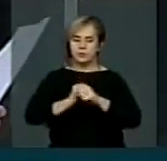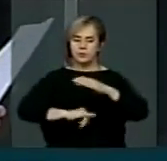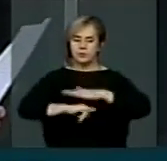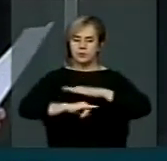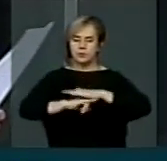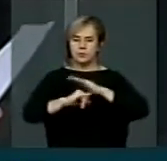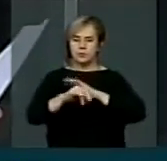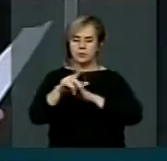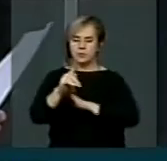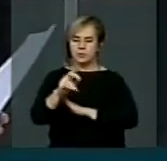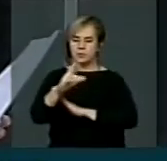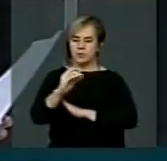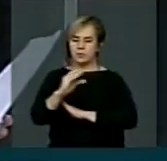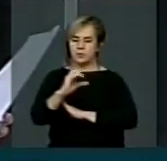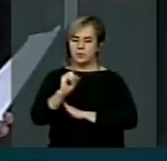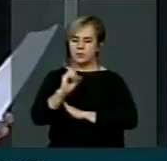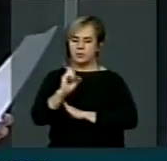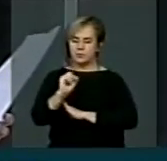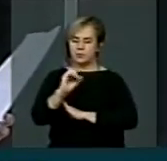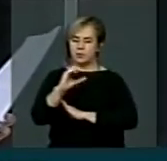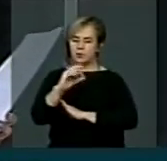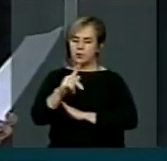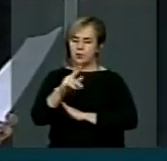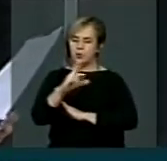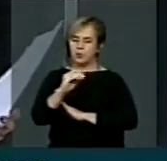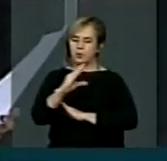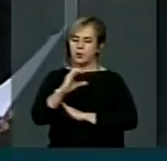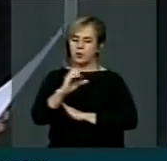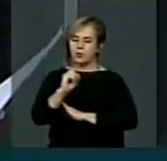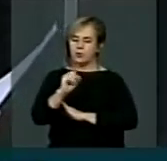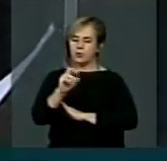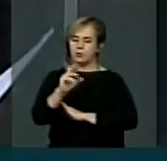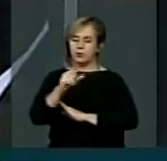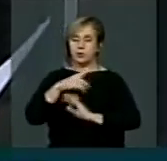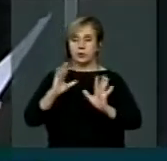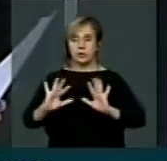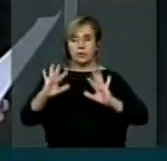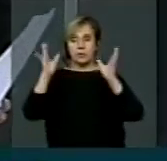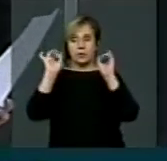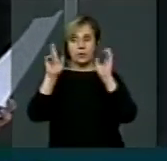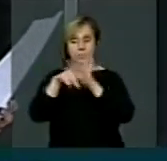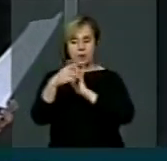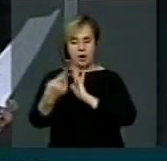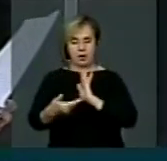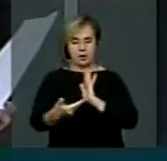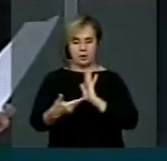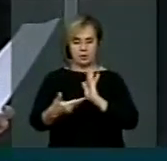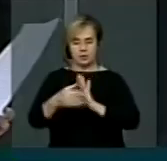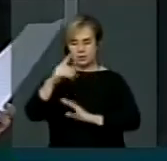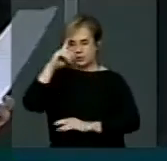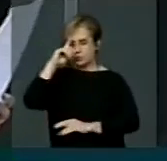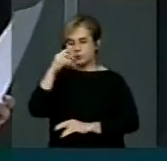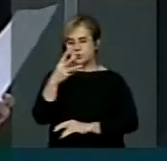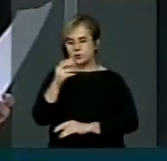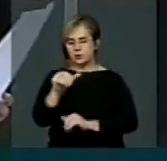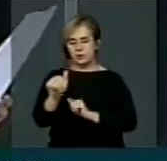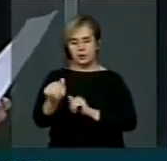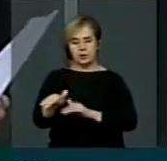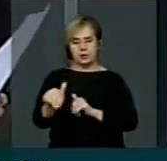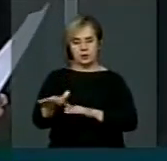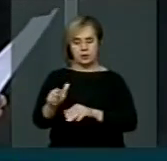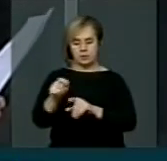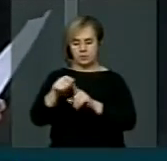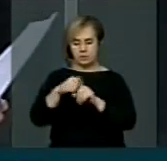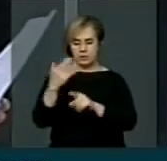Cultura e Aperfeiçoamento Jurídico, que foram homenageados à Inseção Solende, aqui nesta casa, no dia 30 de setembro